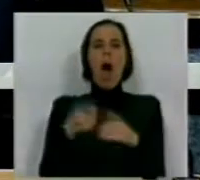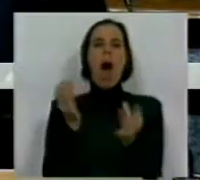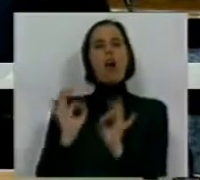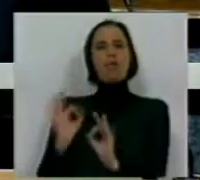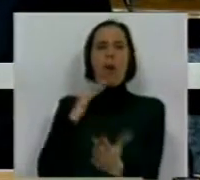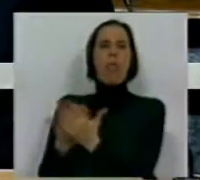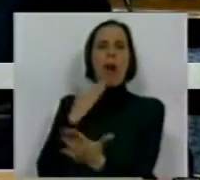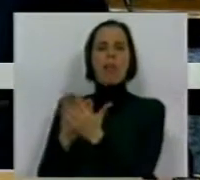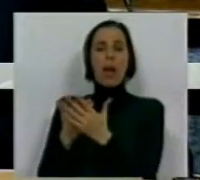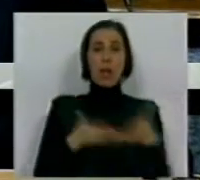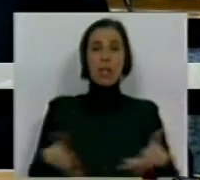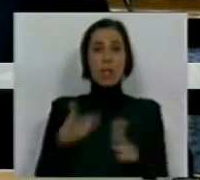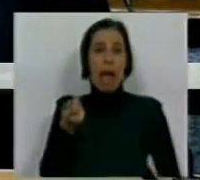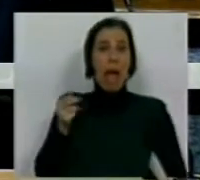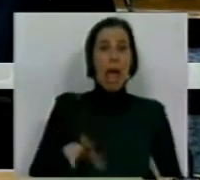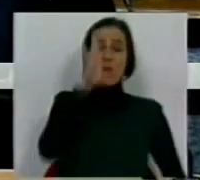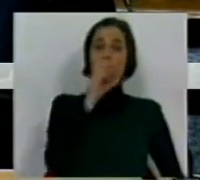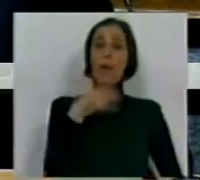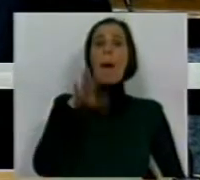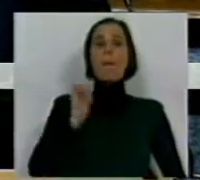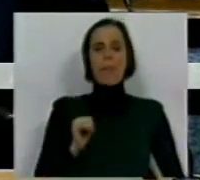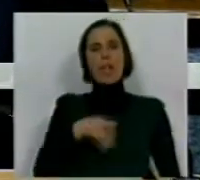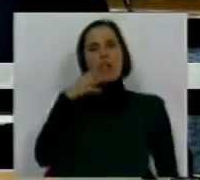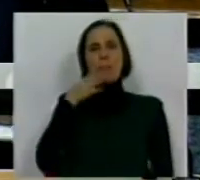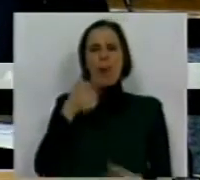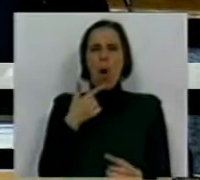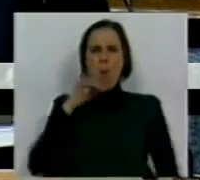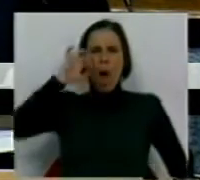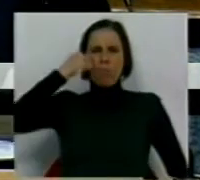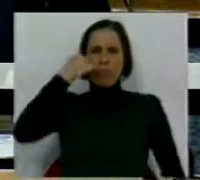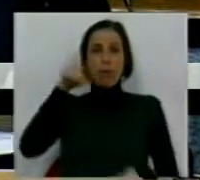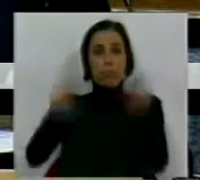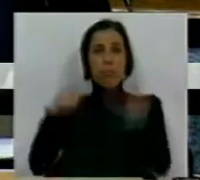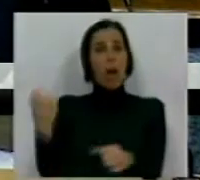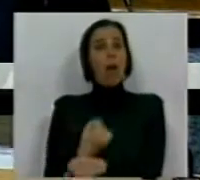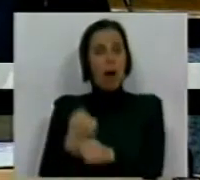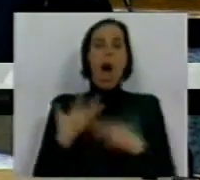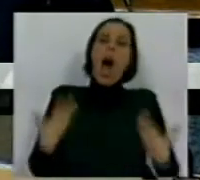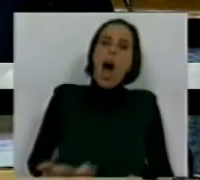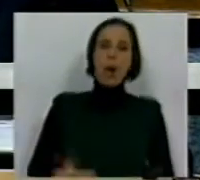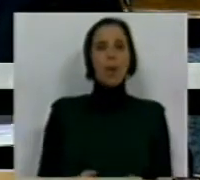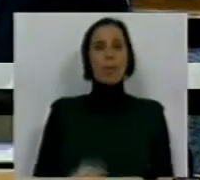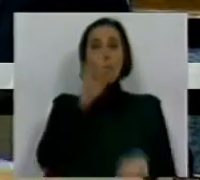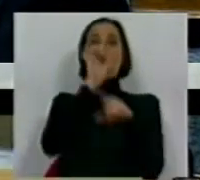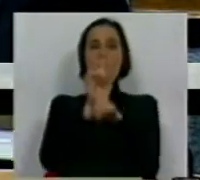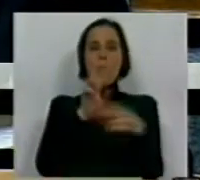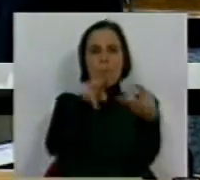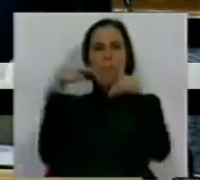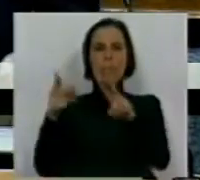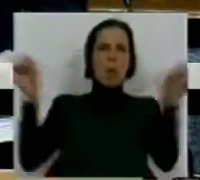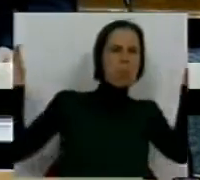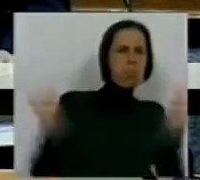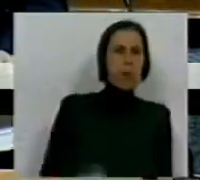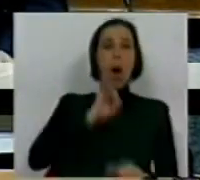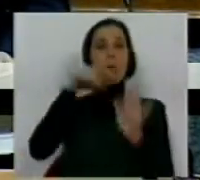privilegiados, a estratégia do anterior Governo PS para justificar um brutal ataque a estes trabalhadores. Agora, ao mesmo tempo que alteram para pior